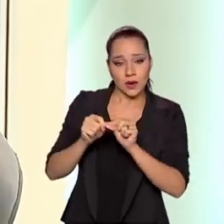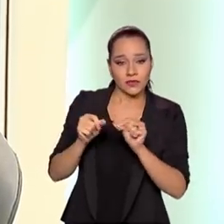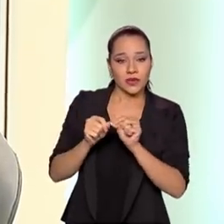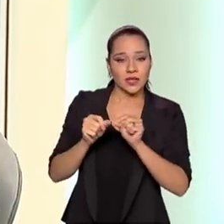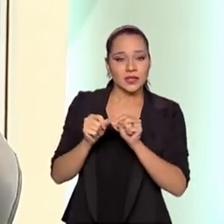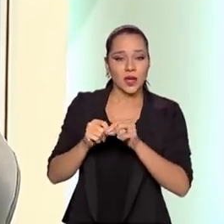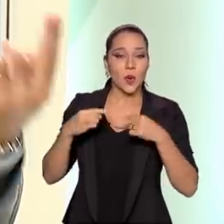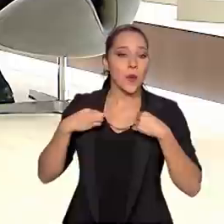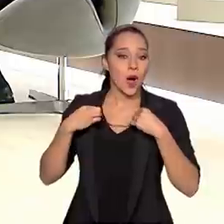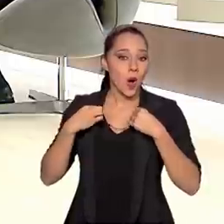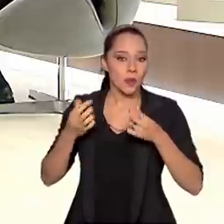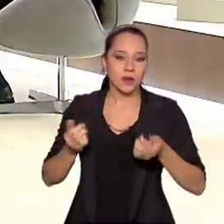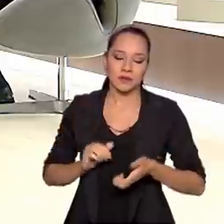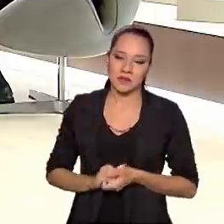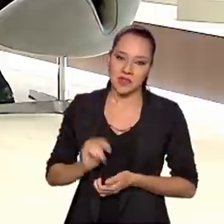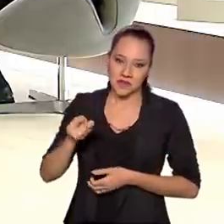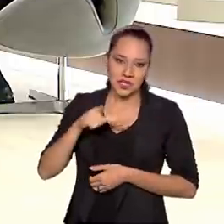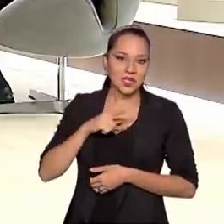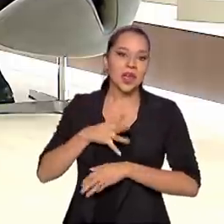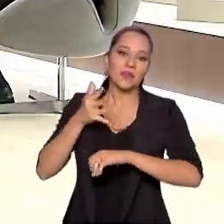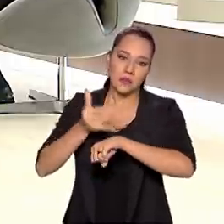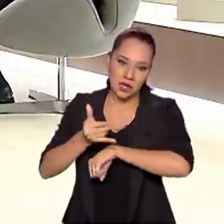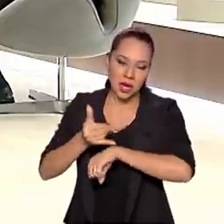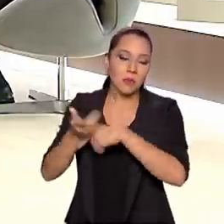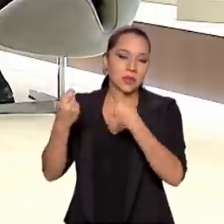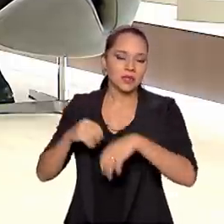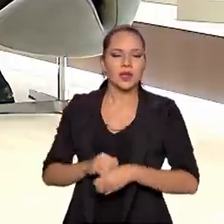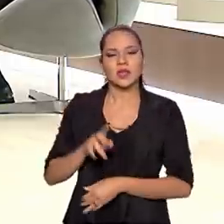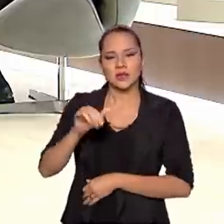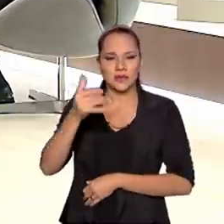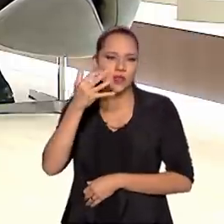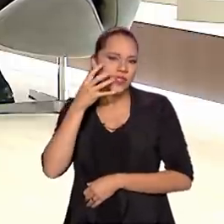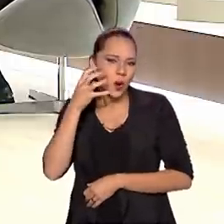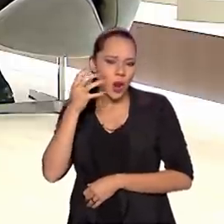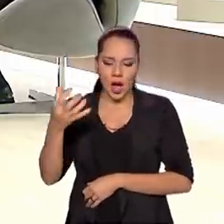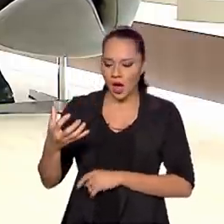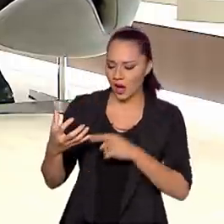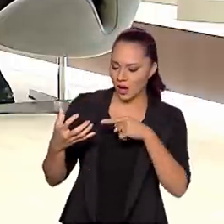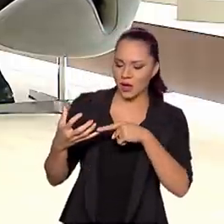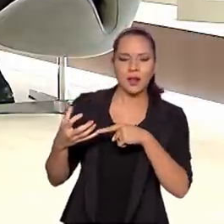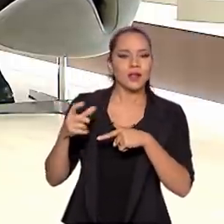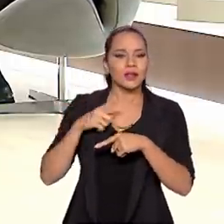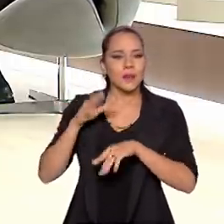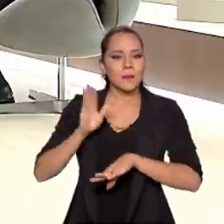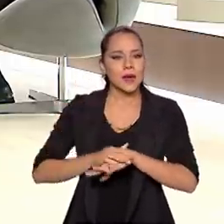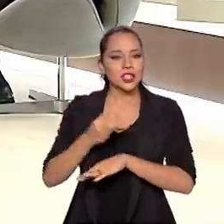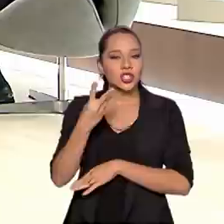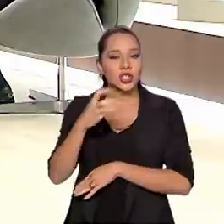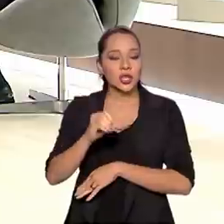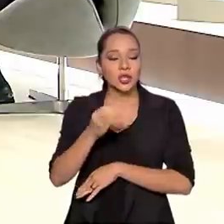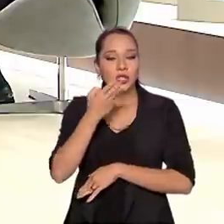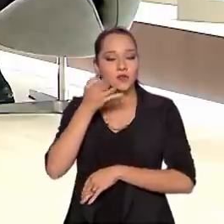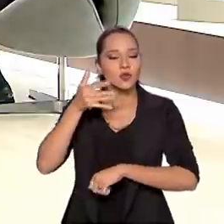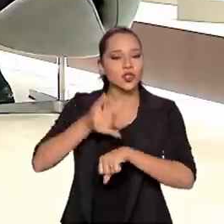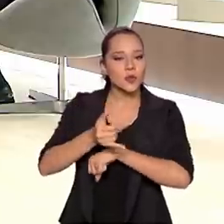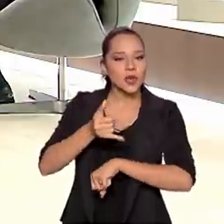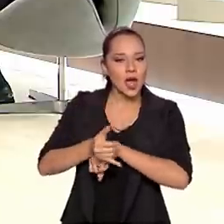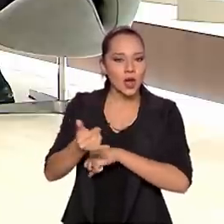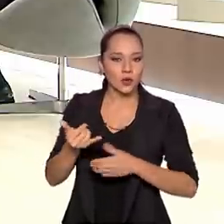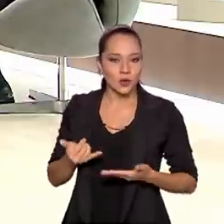uma roupa. Você teve o bem-mineral. Se você pegar um celular, nós hoje ele tem mais de 30 bens minerais.